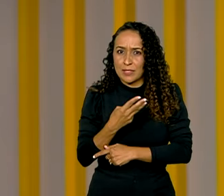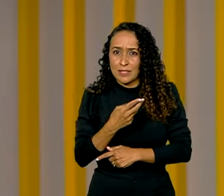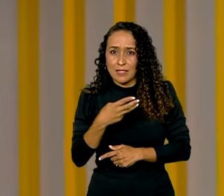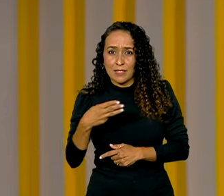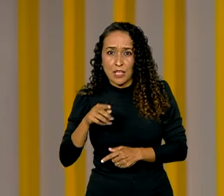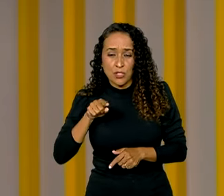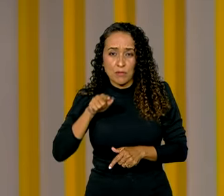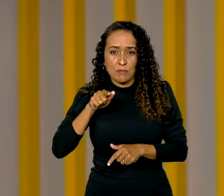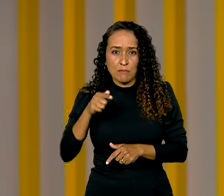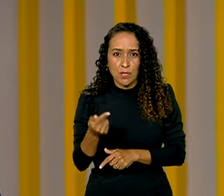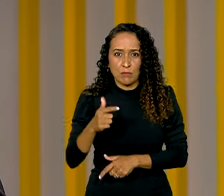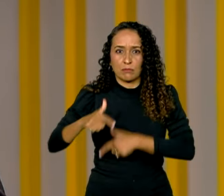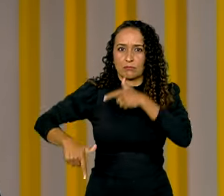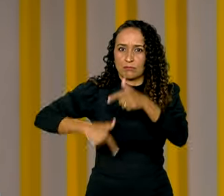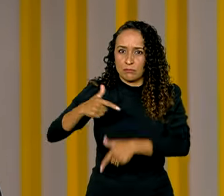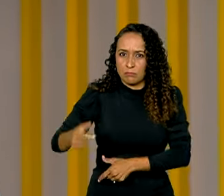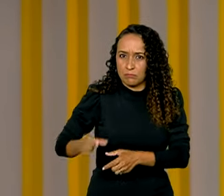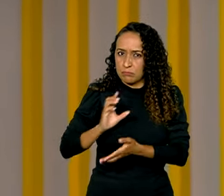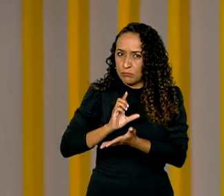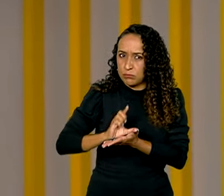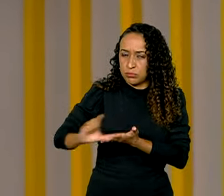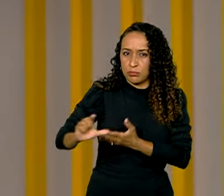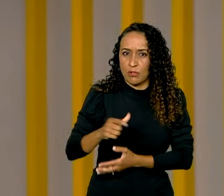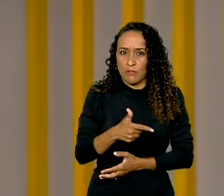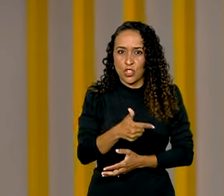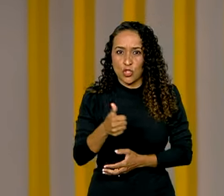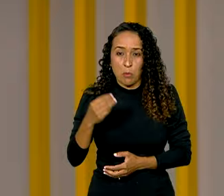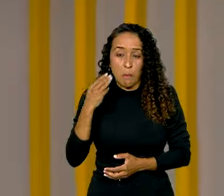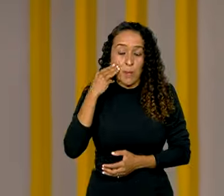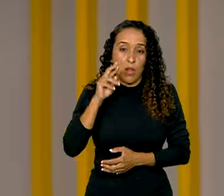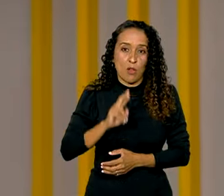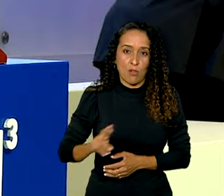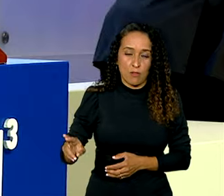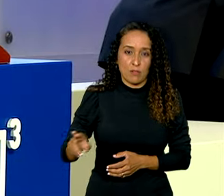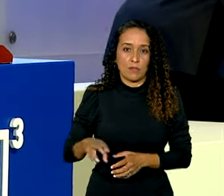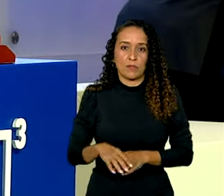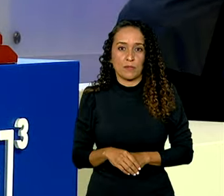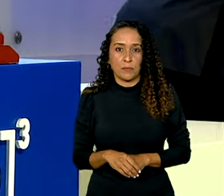mil empregos e investimento de mais de 21 bilhões de reais.